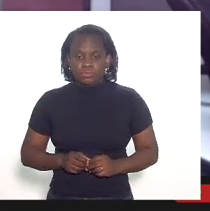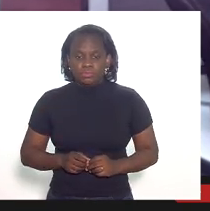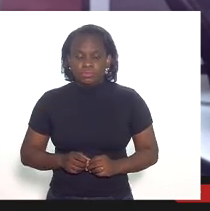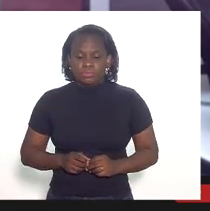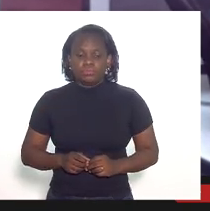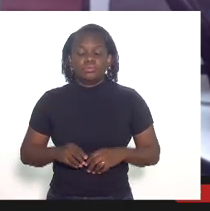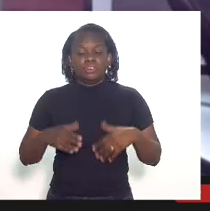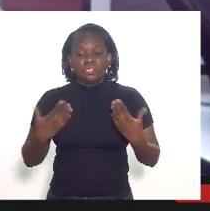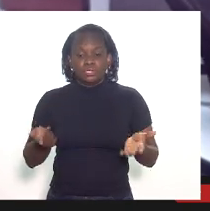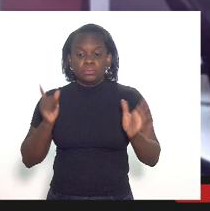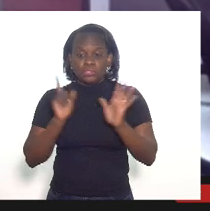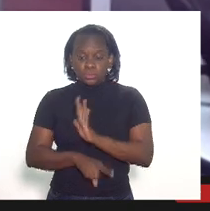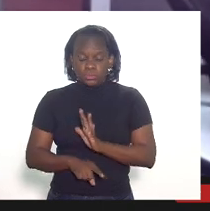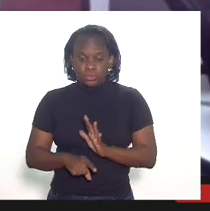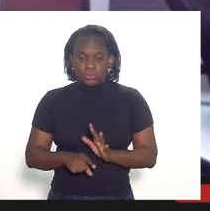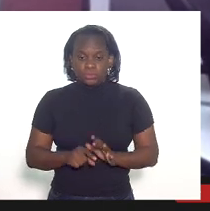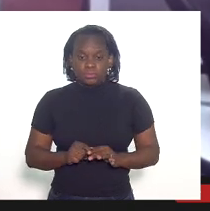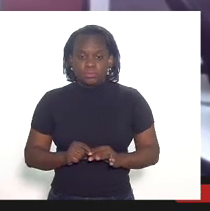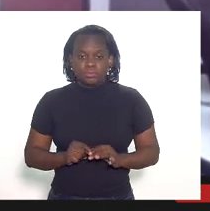e aí eu pergunto